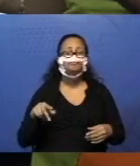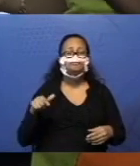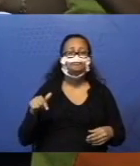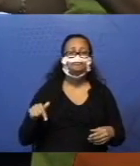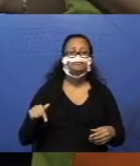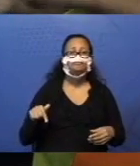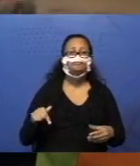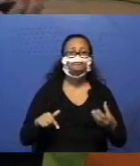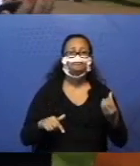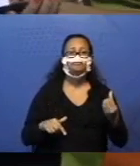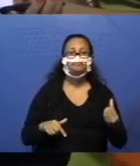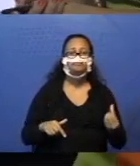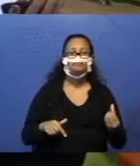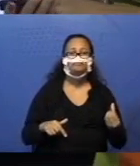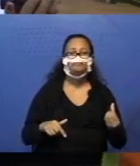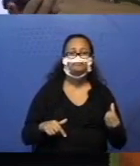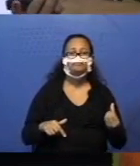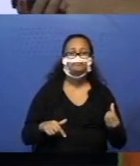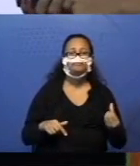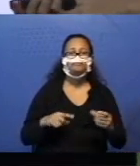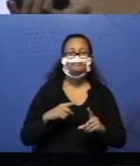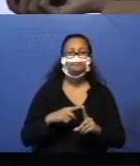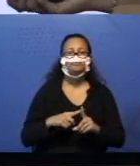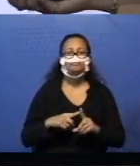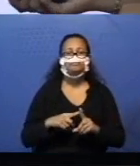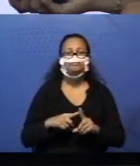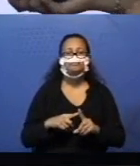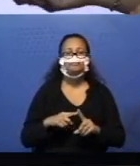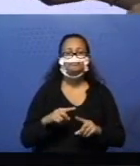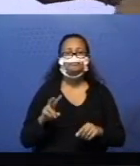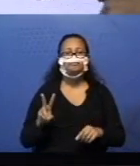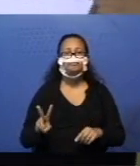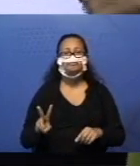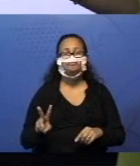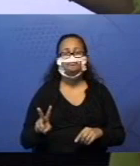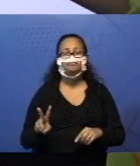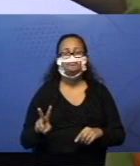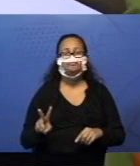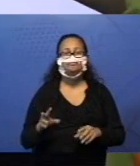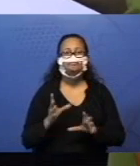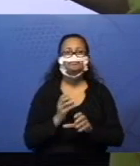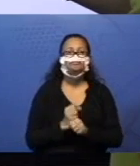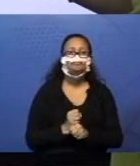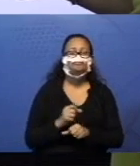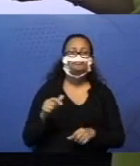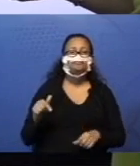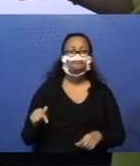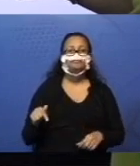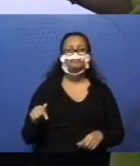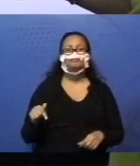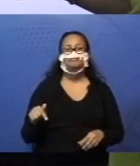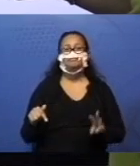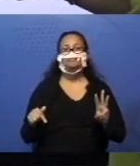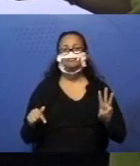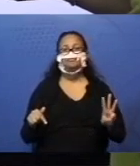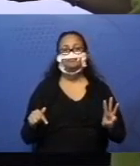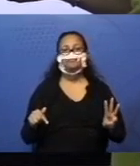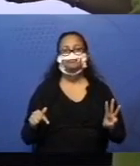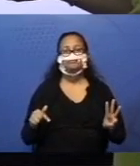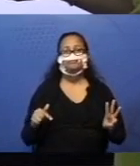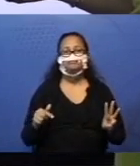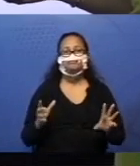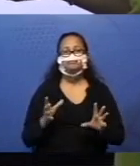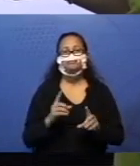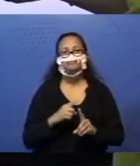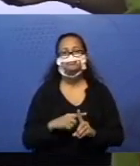seis, sete. Cinco mais dois. E aqui, outra maneira. Três mais três.